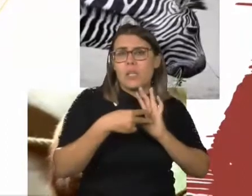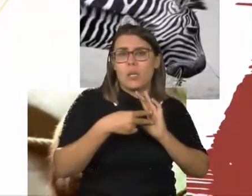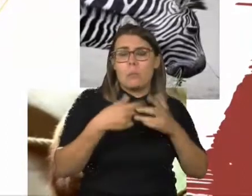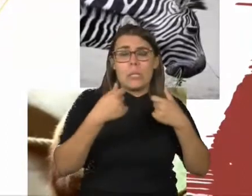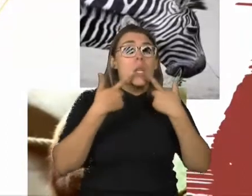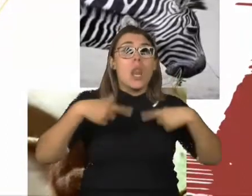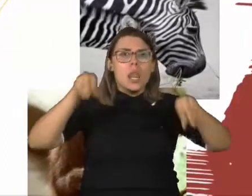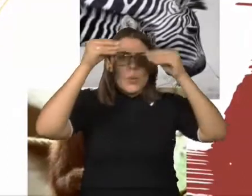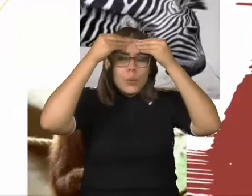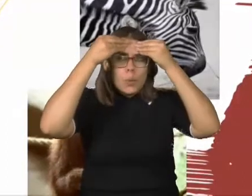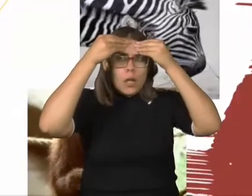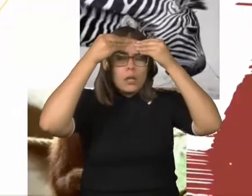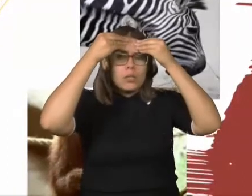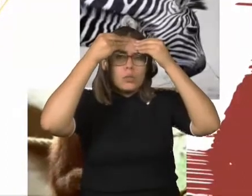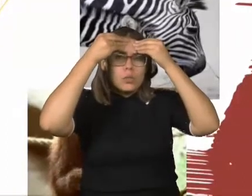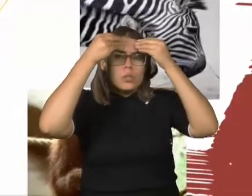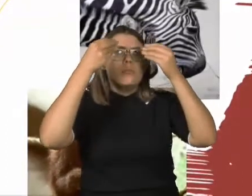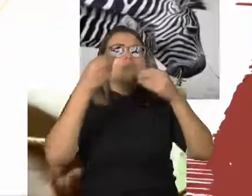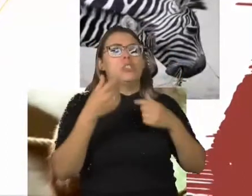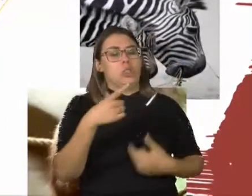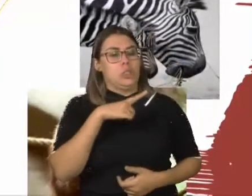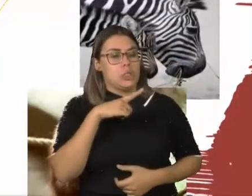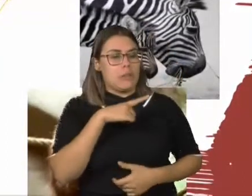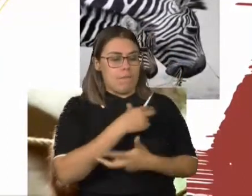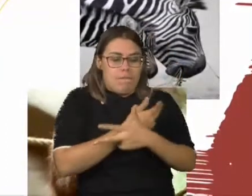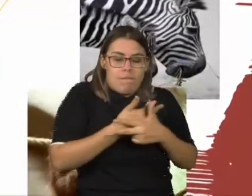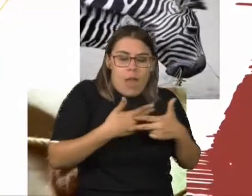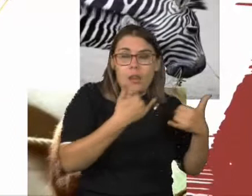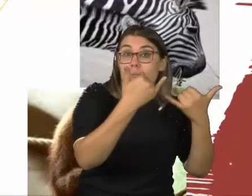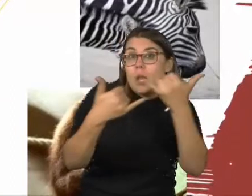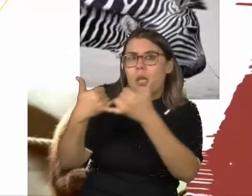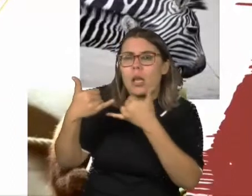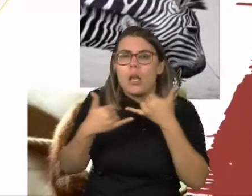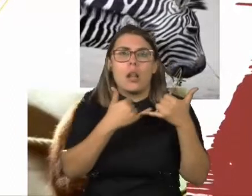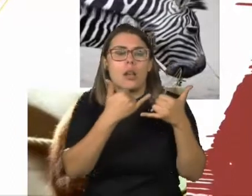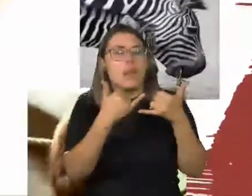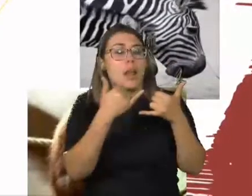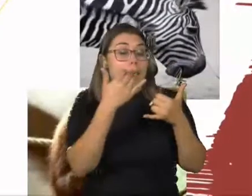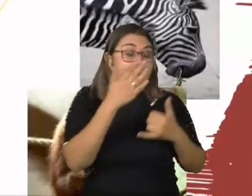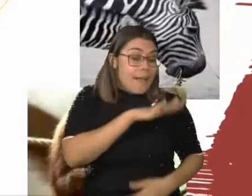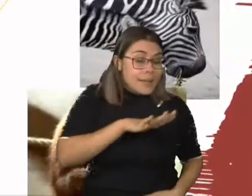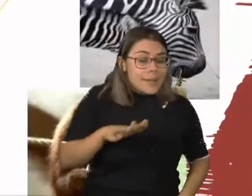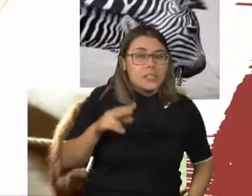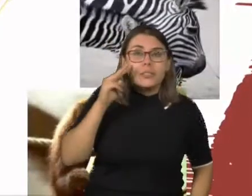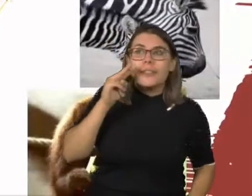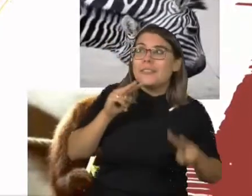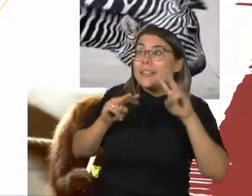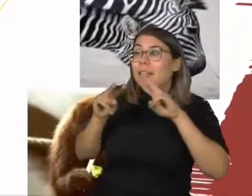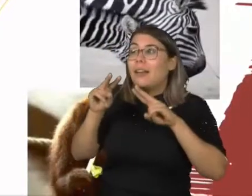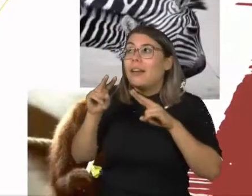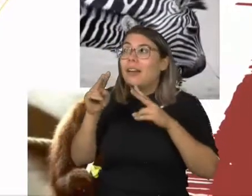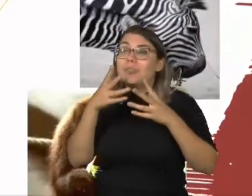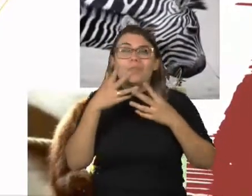linguagem, numa dimensão simbólica que faz com que essa criança se constitua enquanto pessoa,